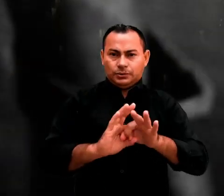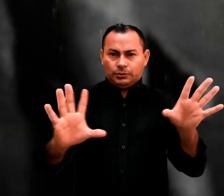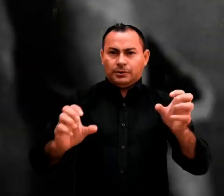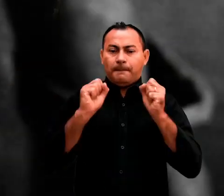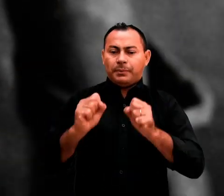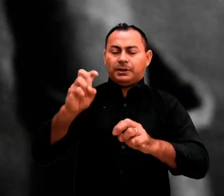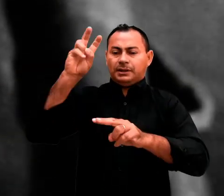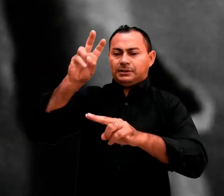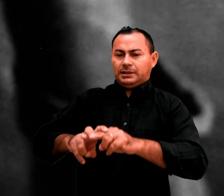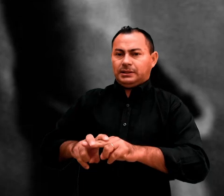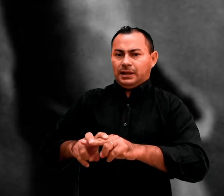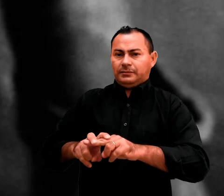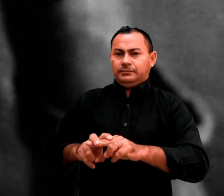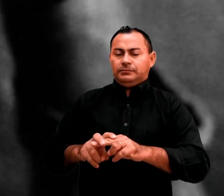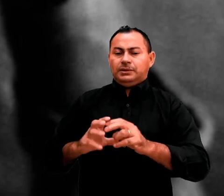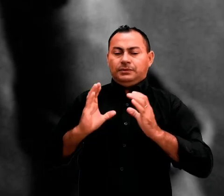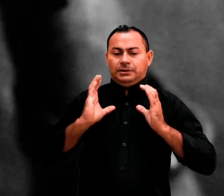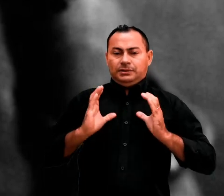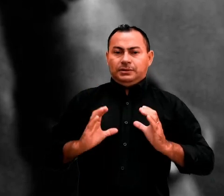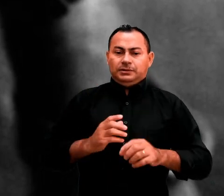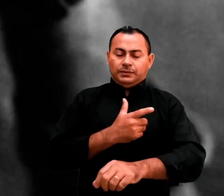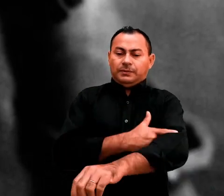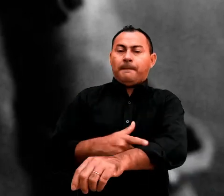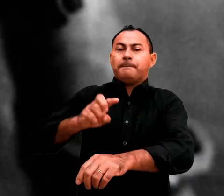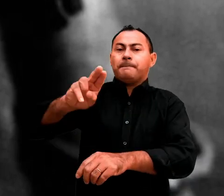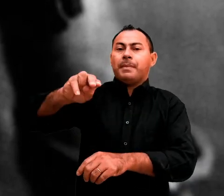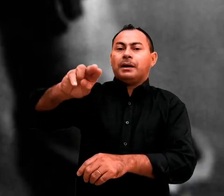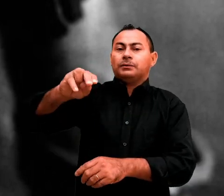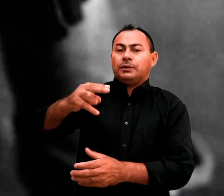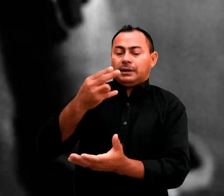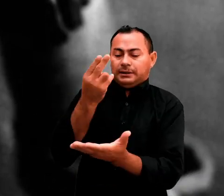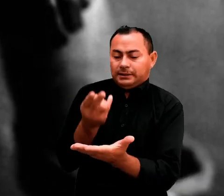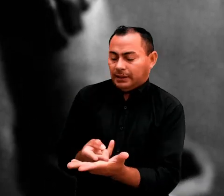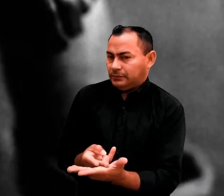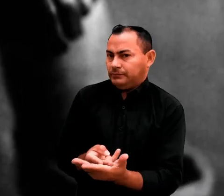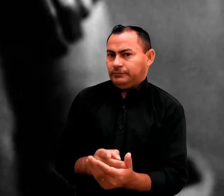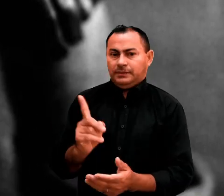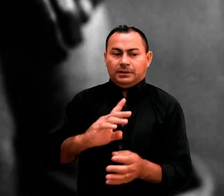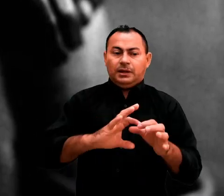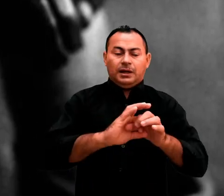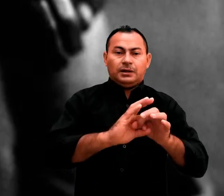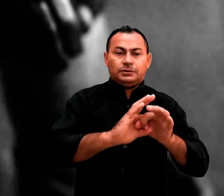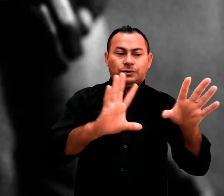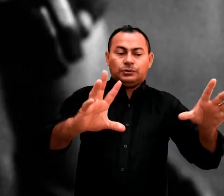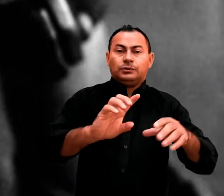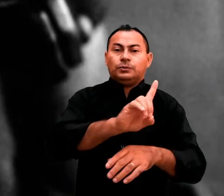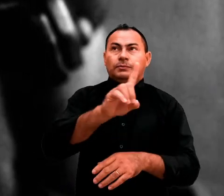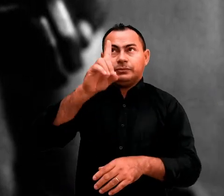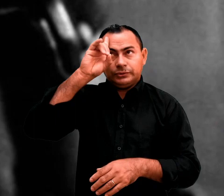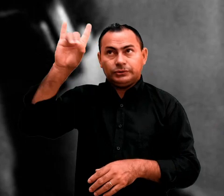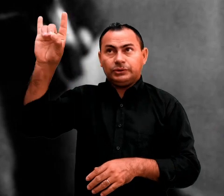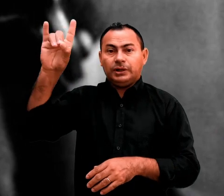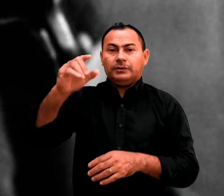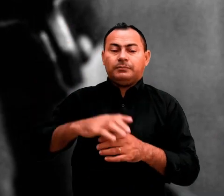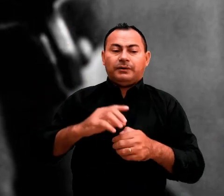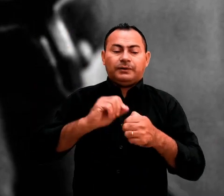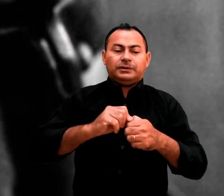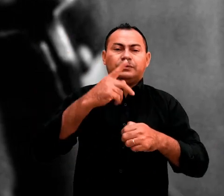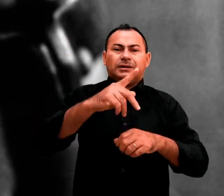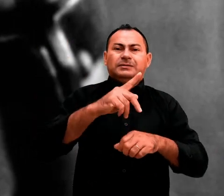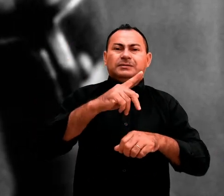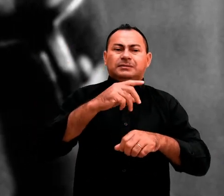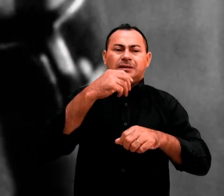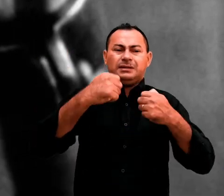ele pudesse sentar, mas nunca deitava. Também não era solto muitas vezes durante o dia para fazer suas